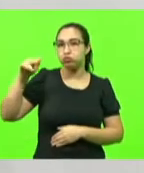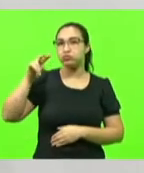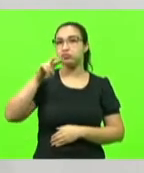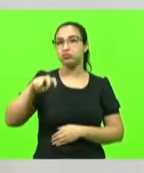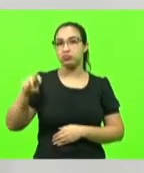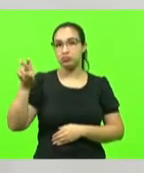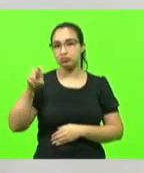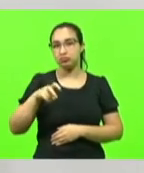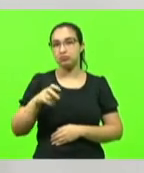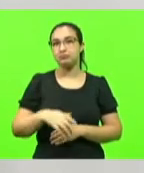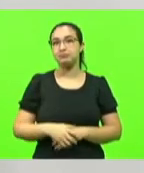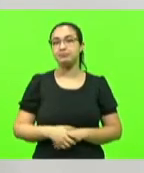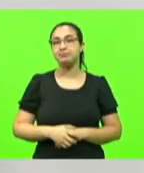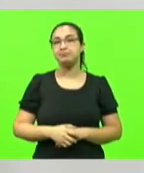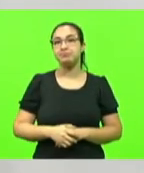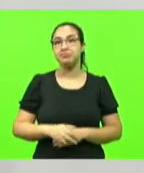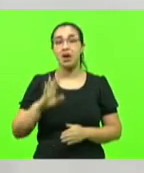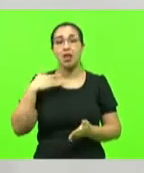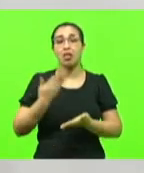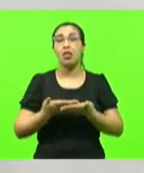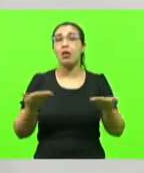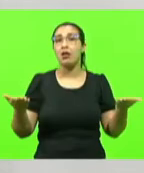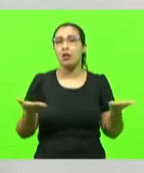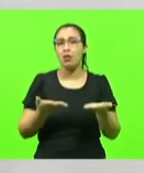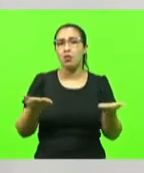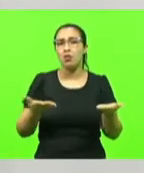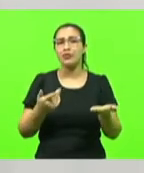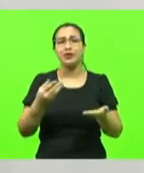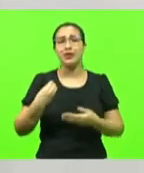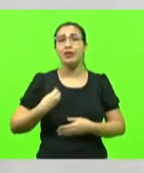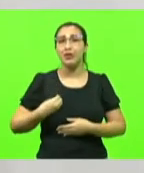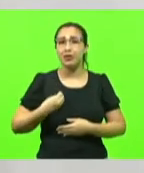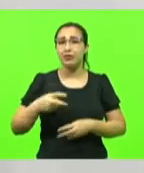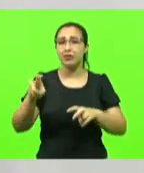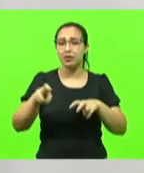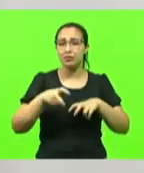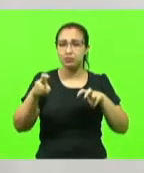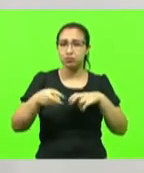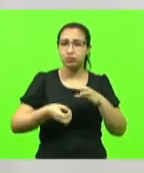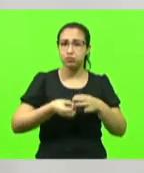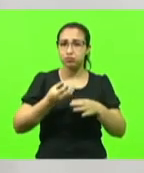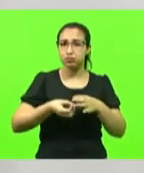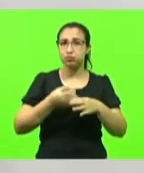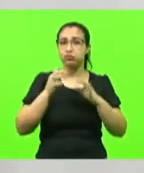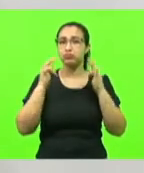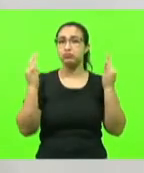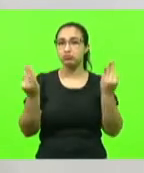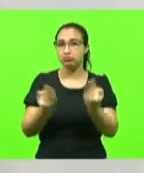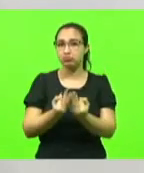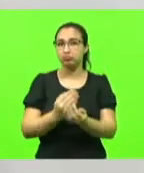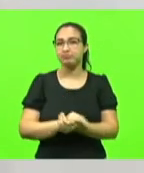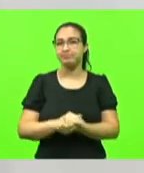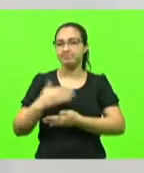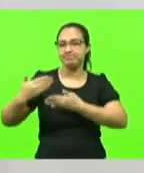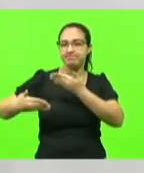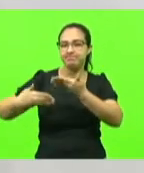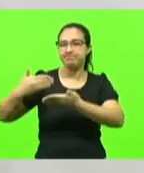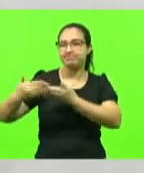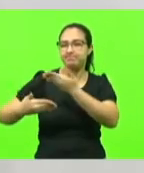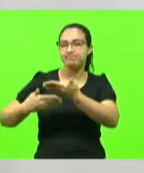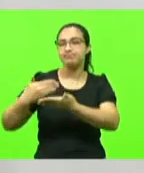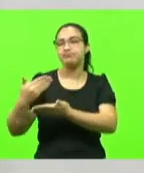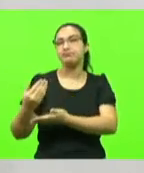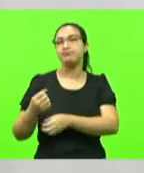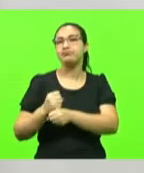Meus pais vivem até hoje no campo onde tiram o seu sustento da agricultura familiar. Com o passar dos anos, senhores deputados,